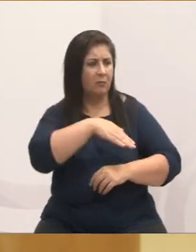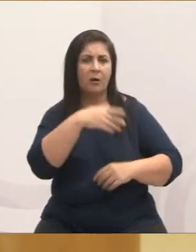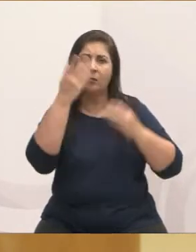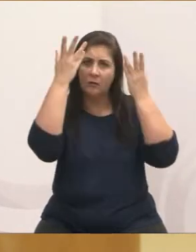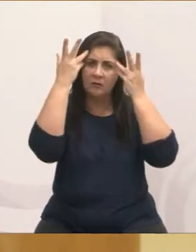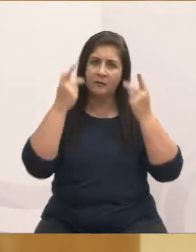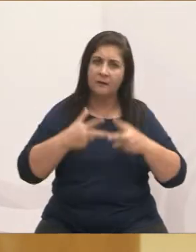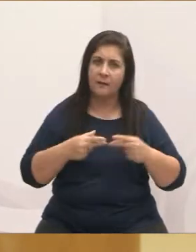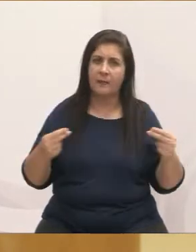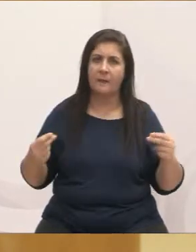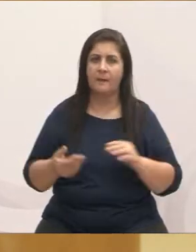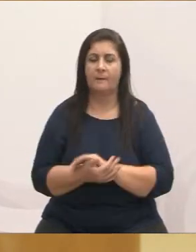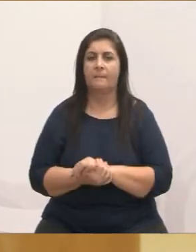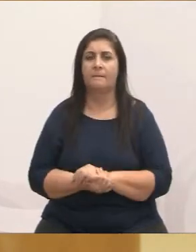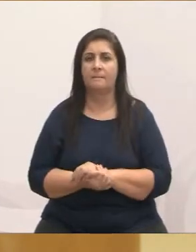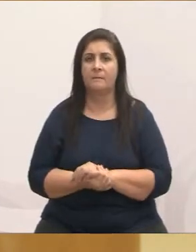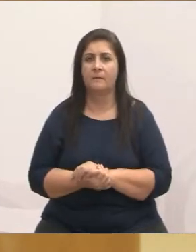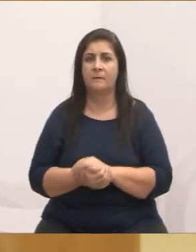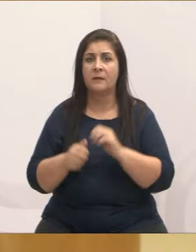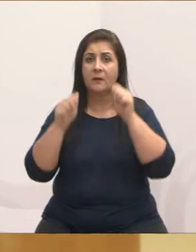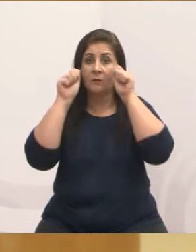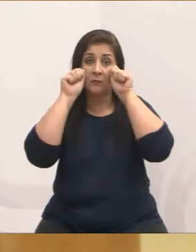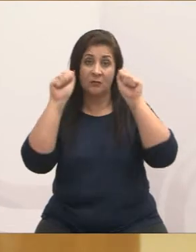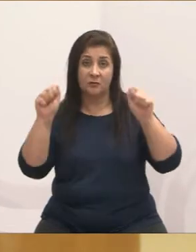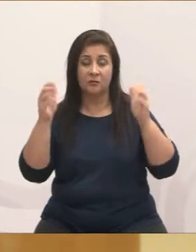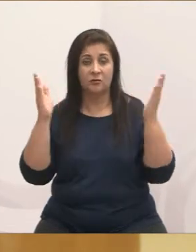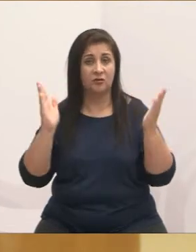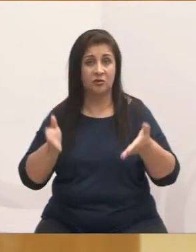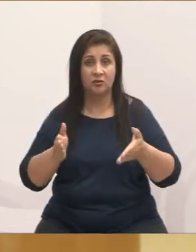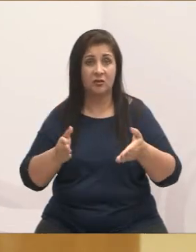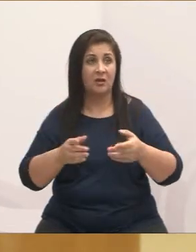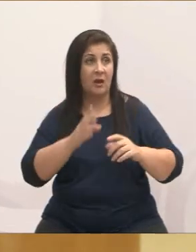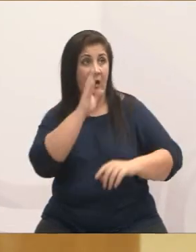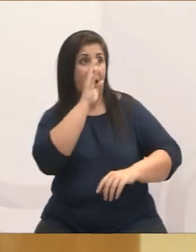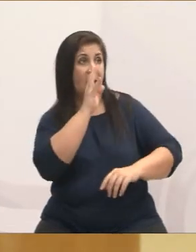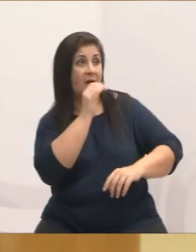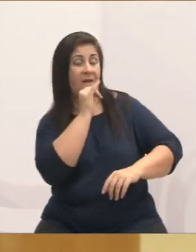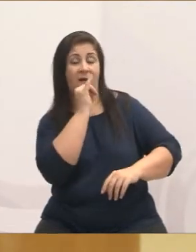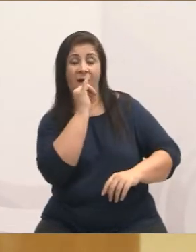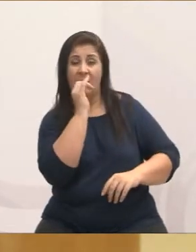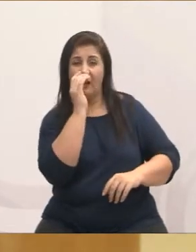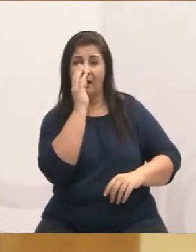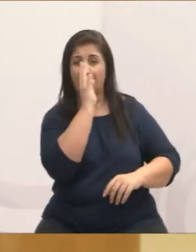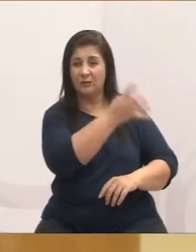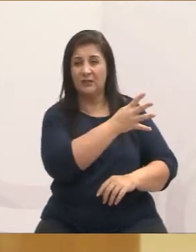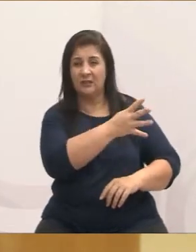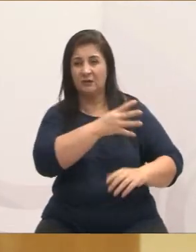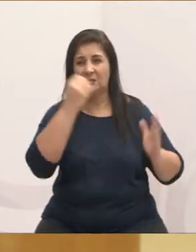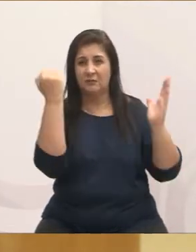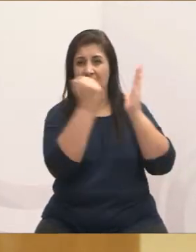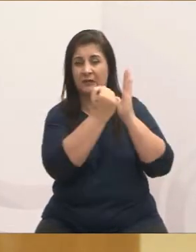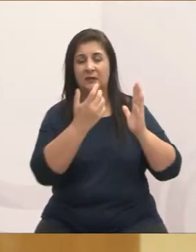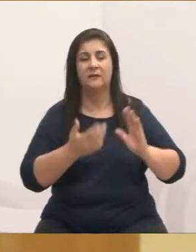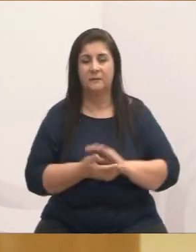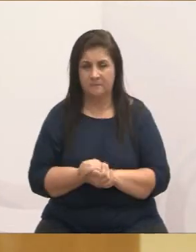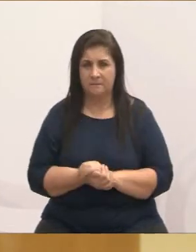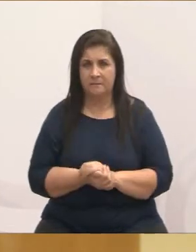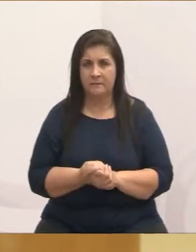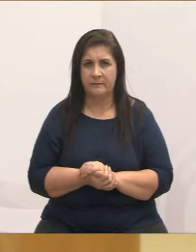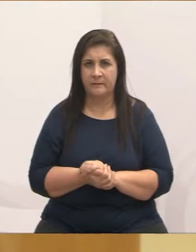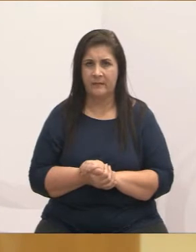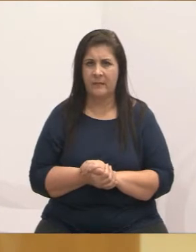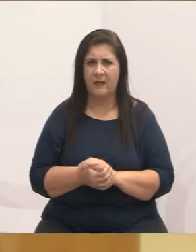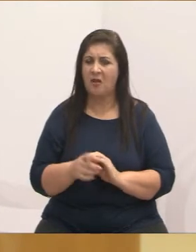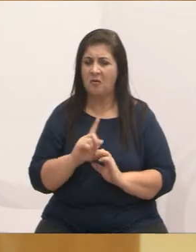denúncias de maus tratos. Uma assessora minha já foi ameaçada de morte, né? Então, nós fazemos isso por amor, não é a minha obrigação